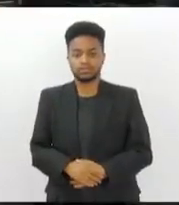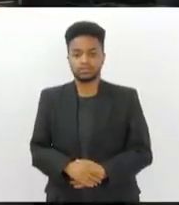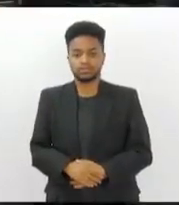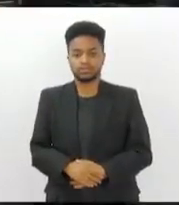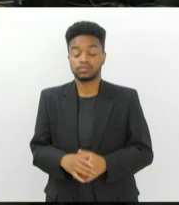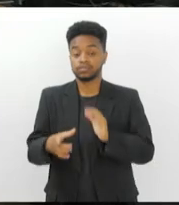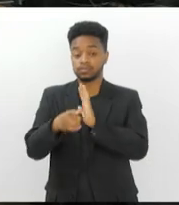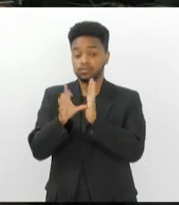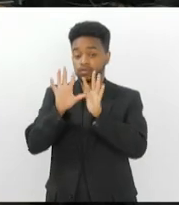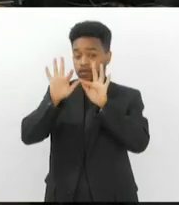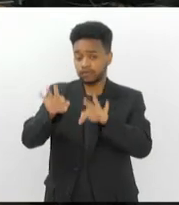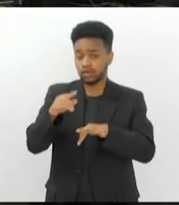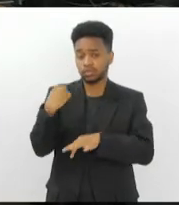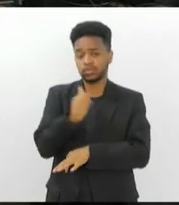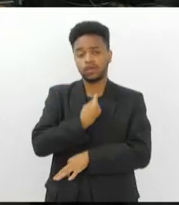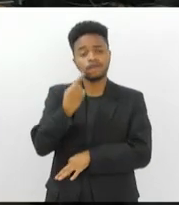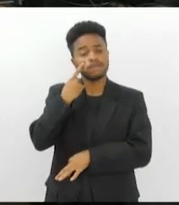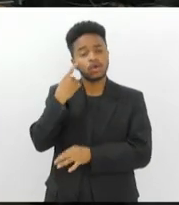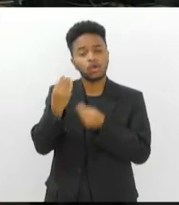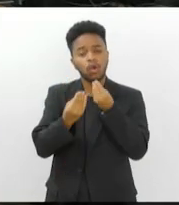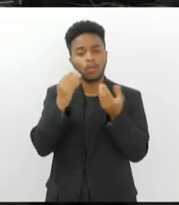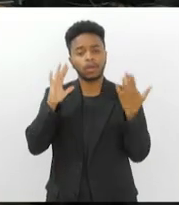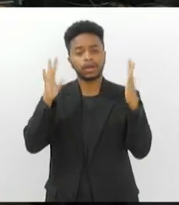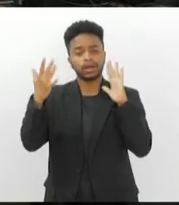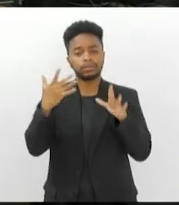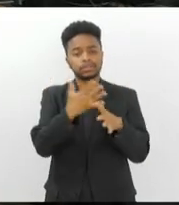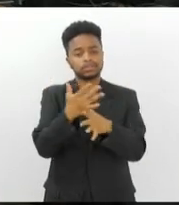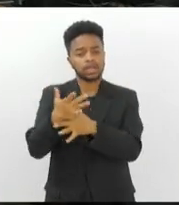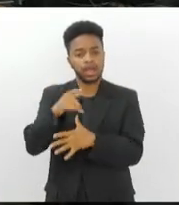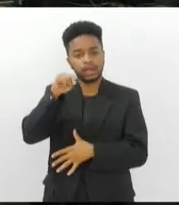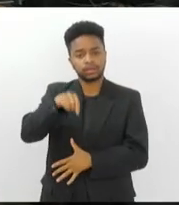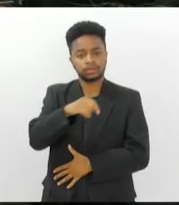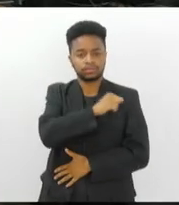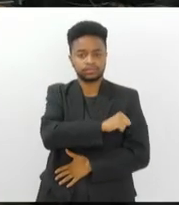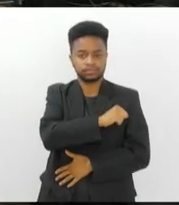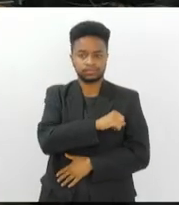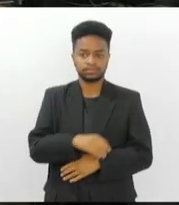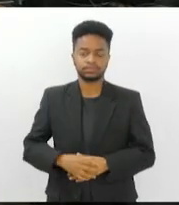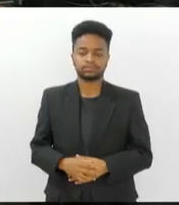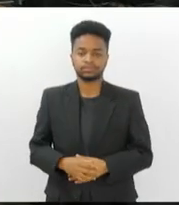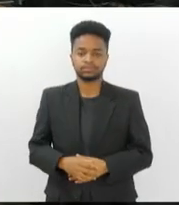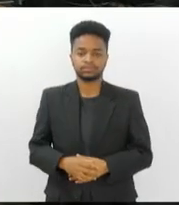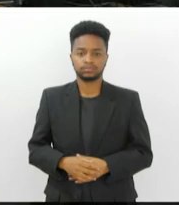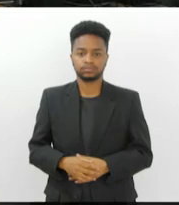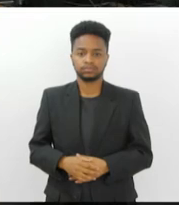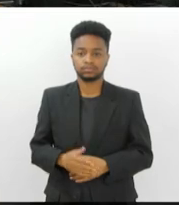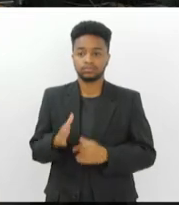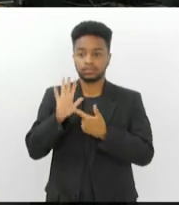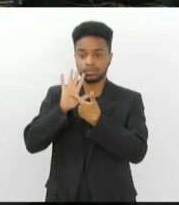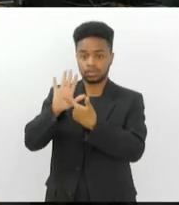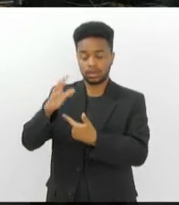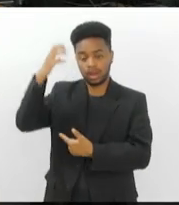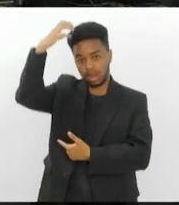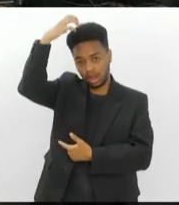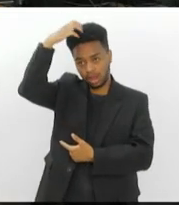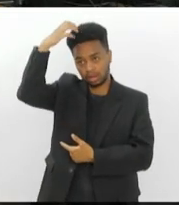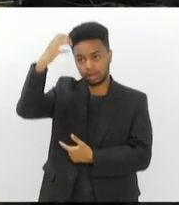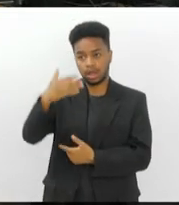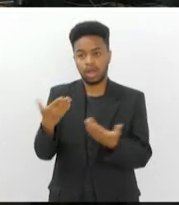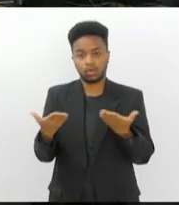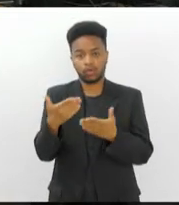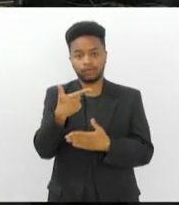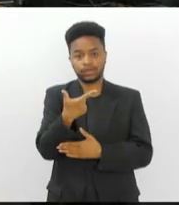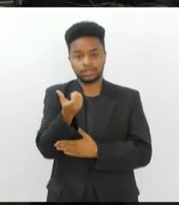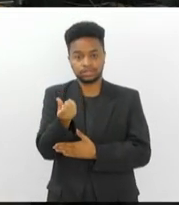E antes de encerrar, vamos dar uma olhada no tempo em algumas cidades do Estado. Aqui na tela, Angra dos Reis está